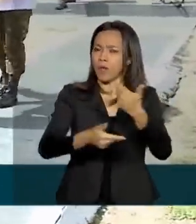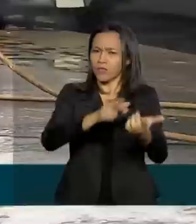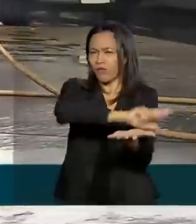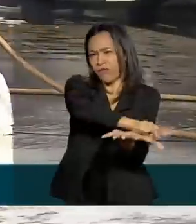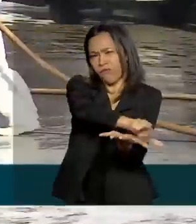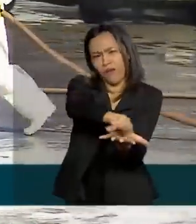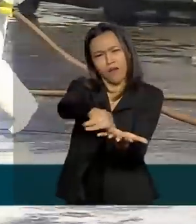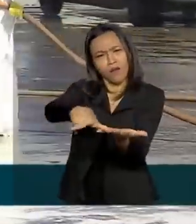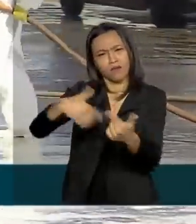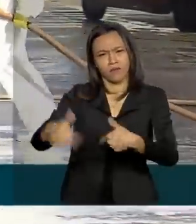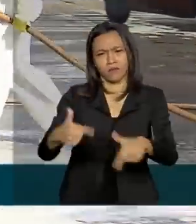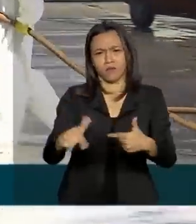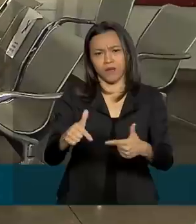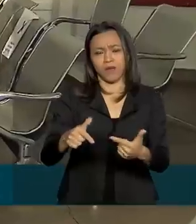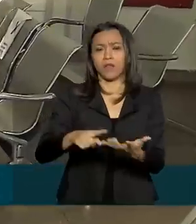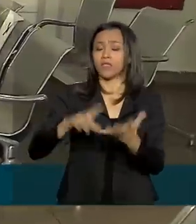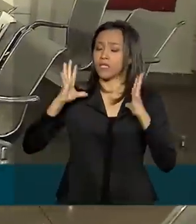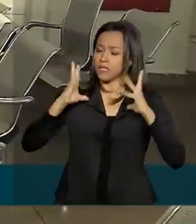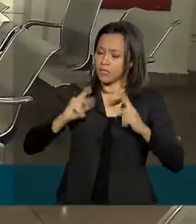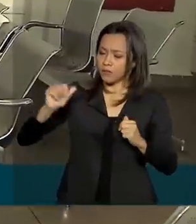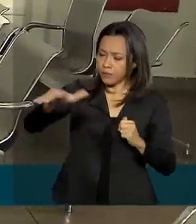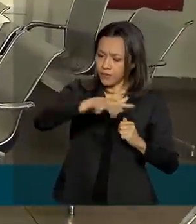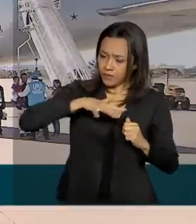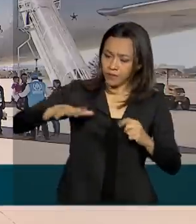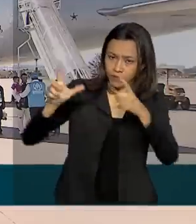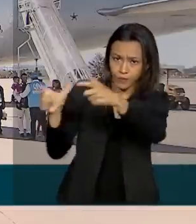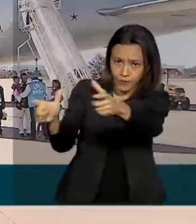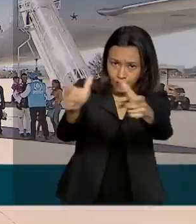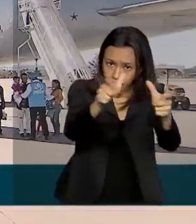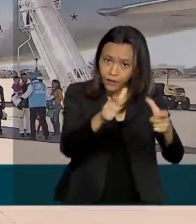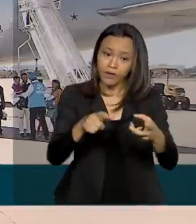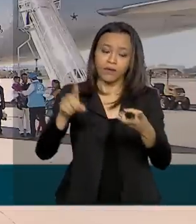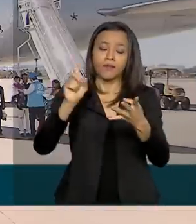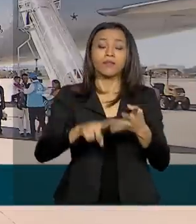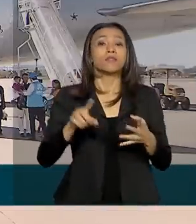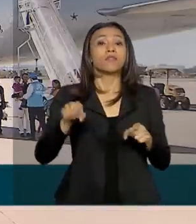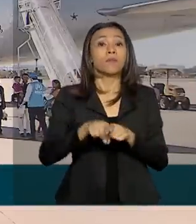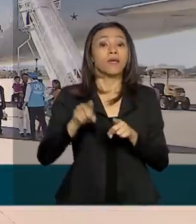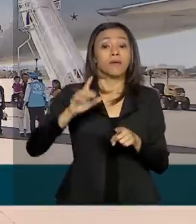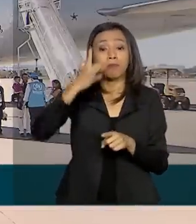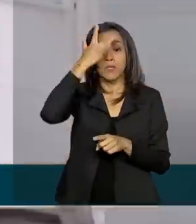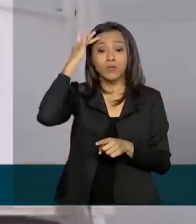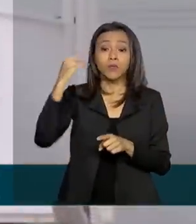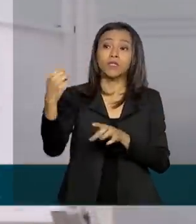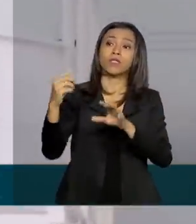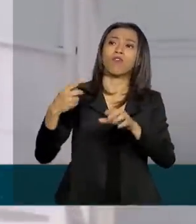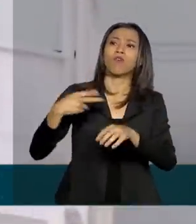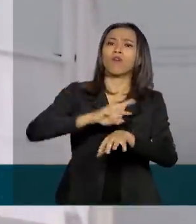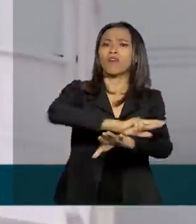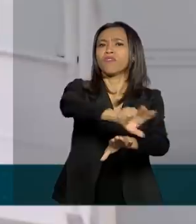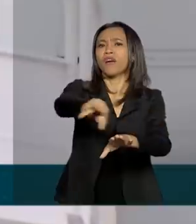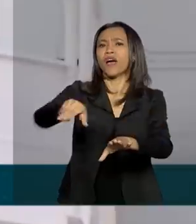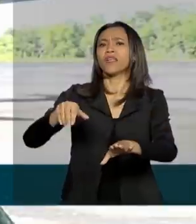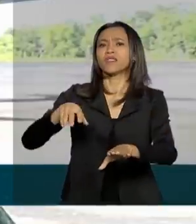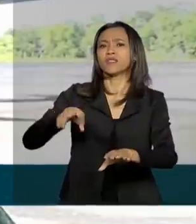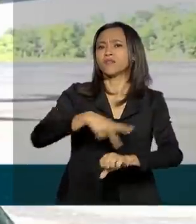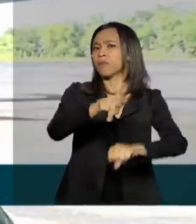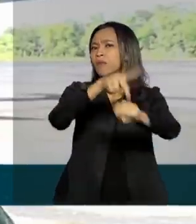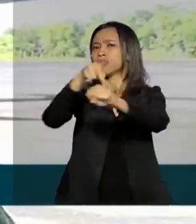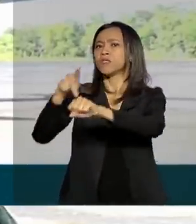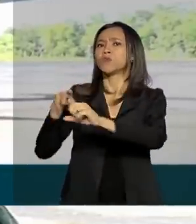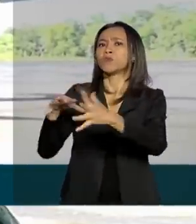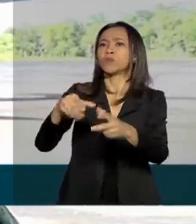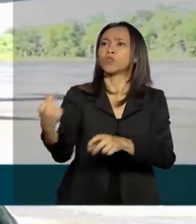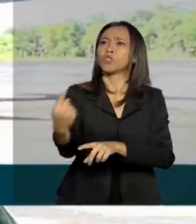variadas, desde a desinfecção de áreas públicas até o resgate de brasileiros isolados em várias regiões do mundo. O